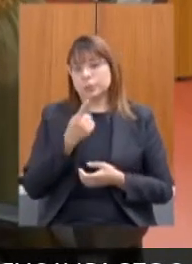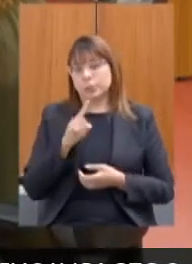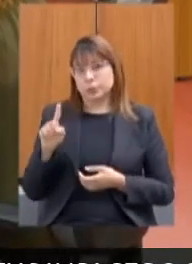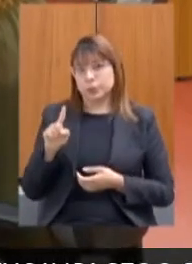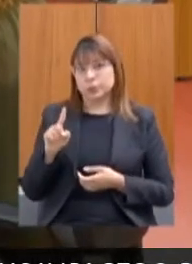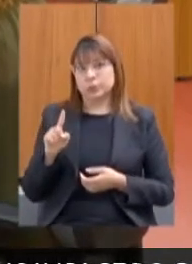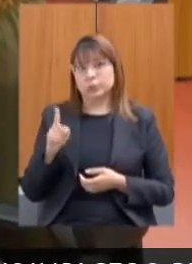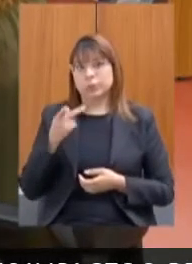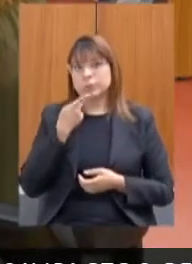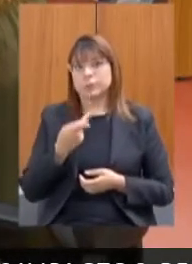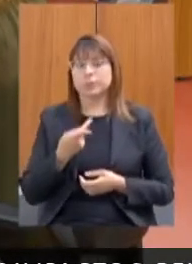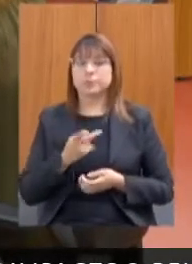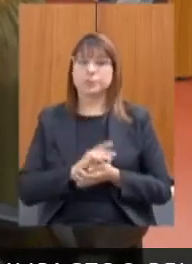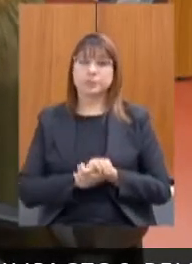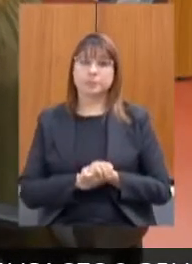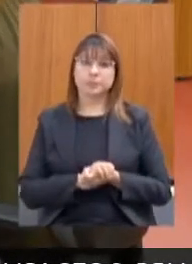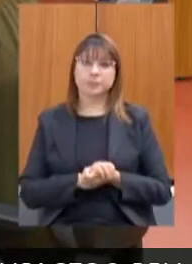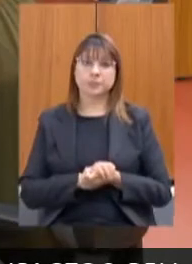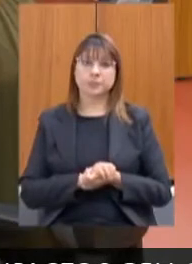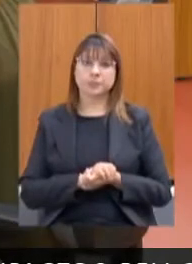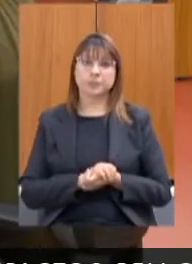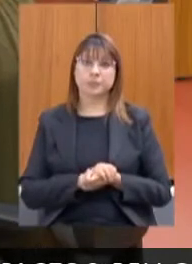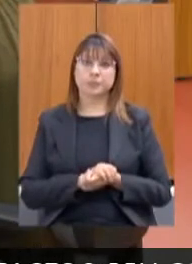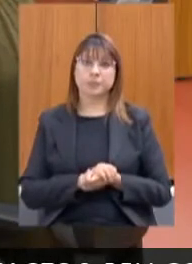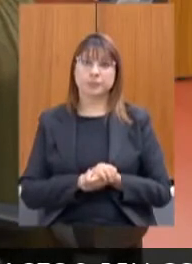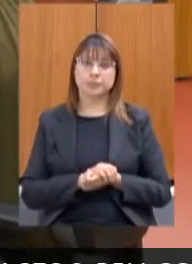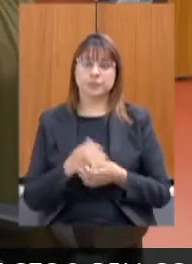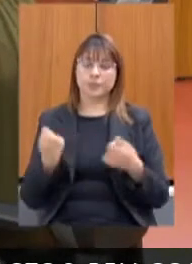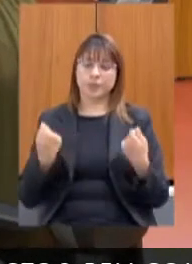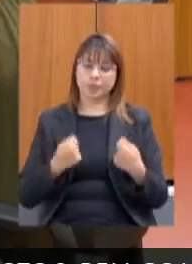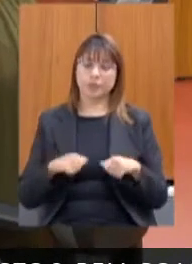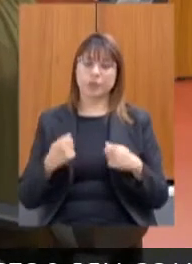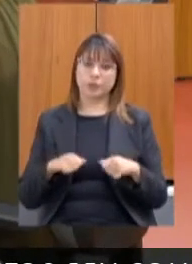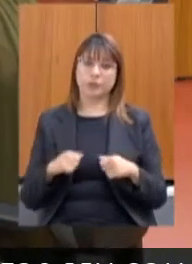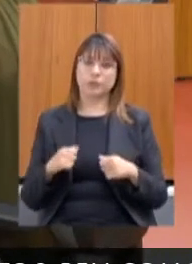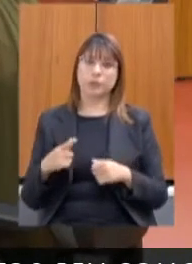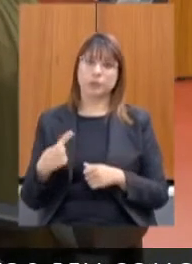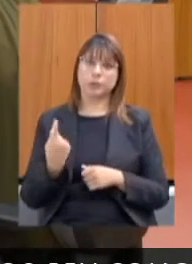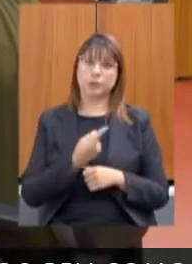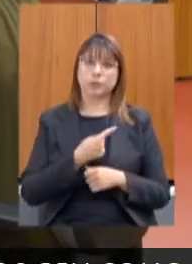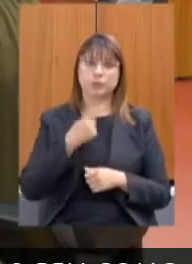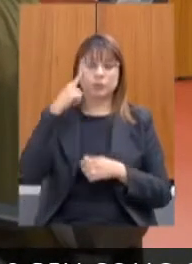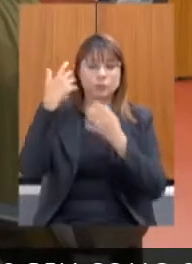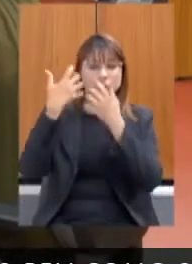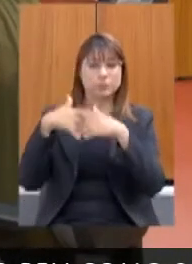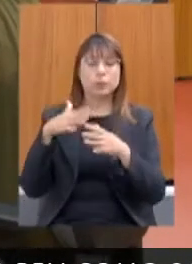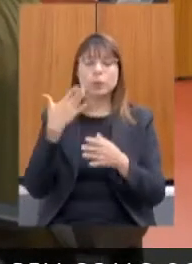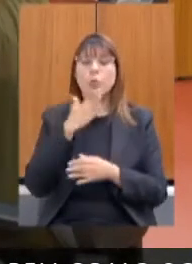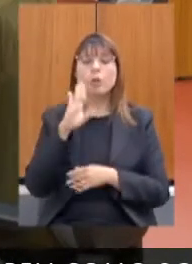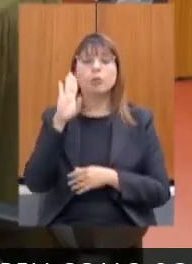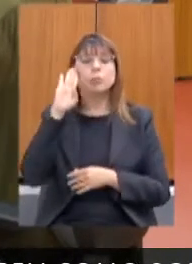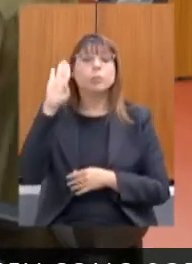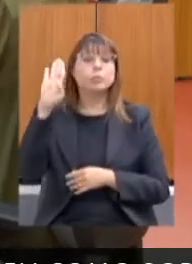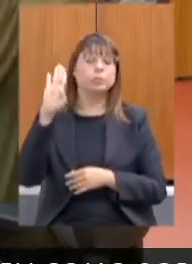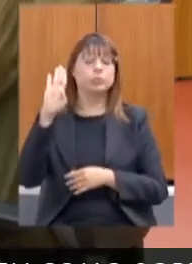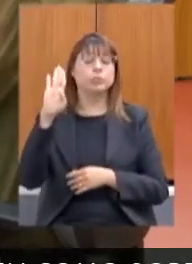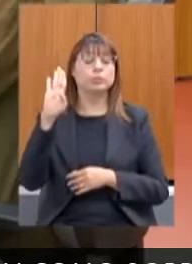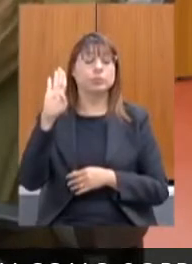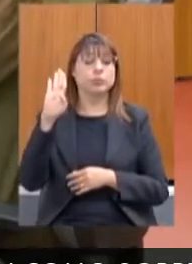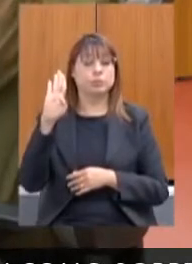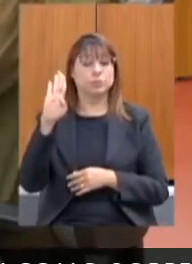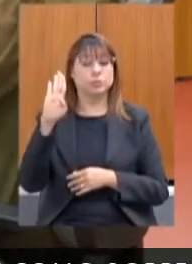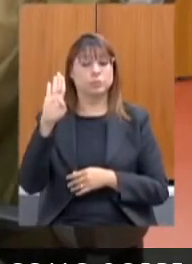observação. A necessidade de nós revermos as prioridades enquanto Estado,